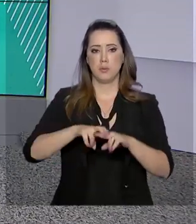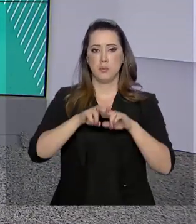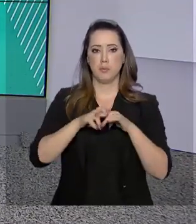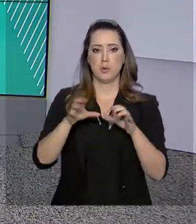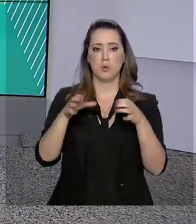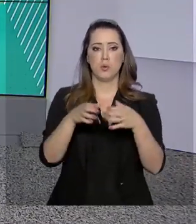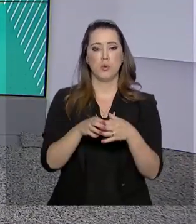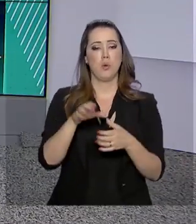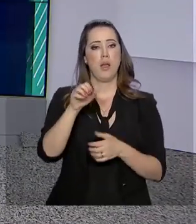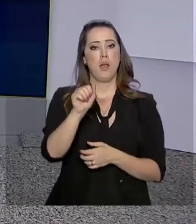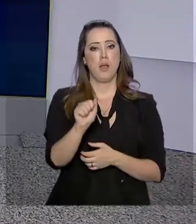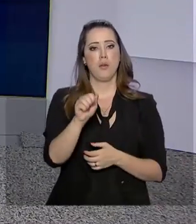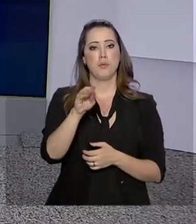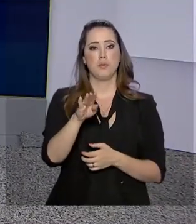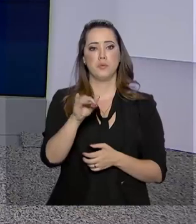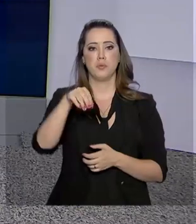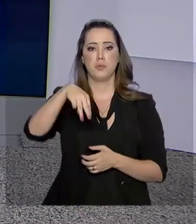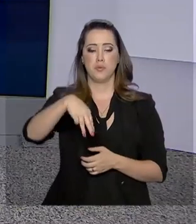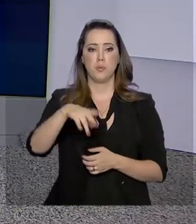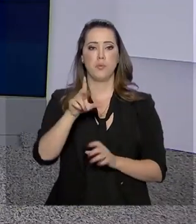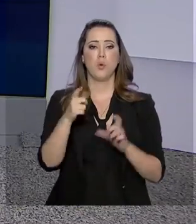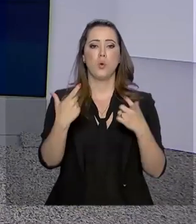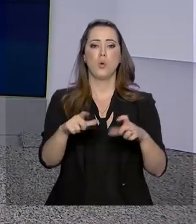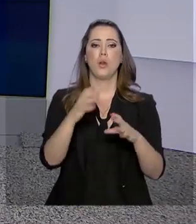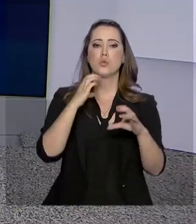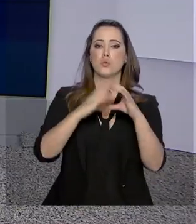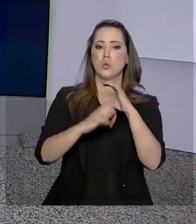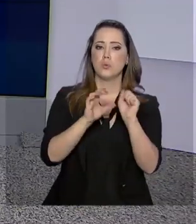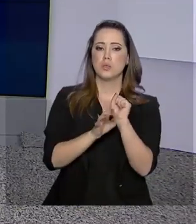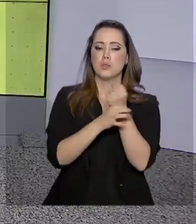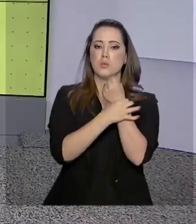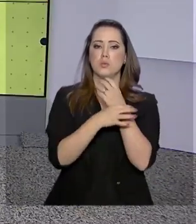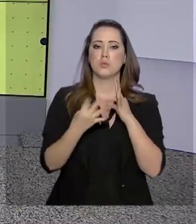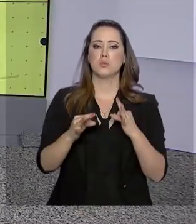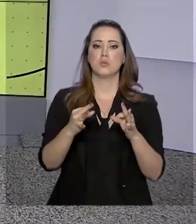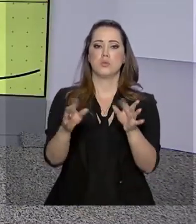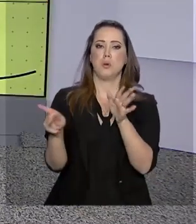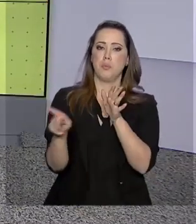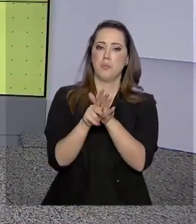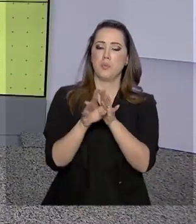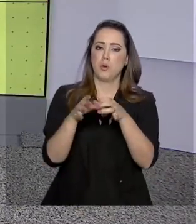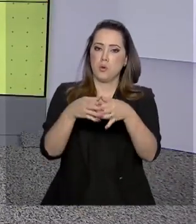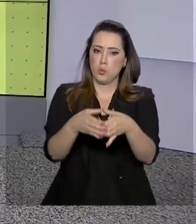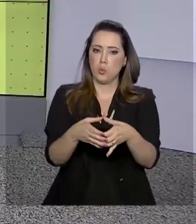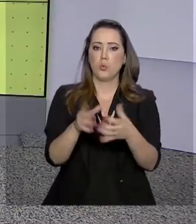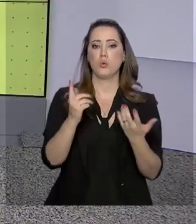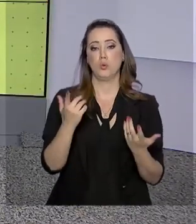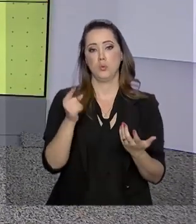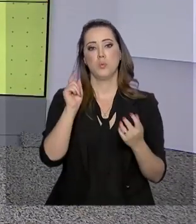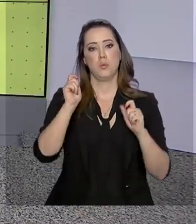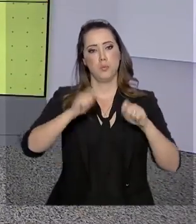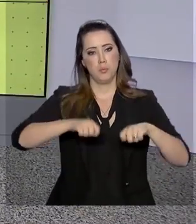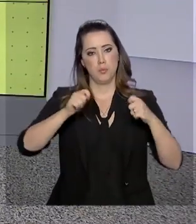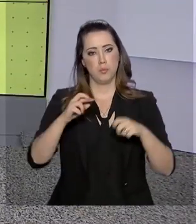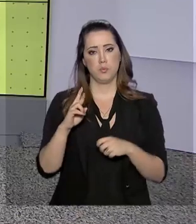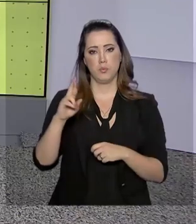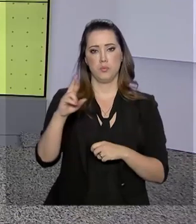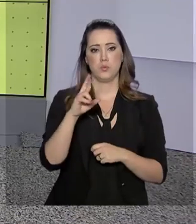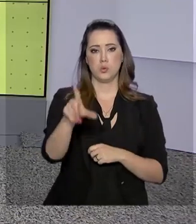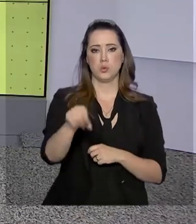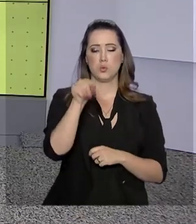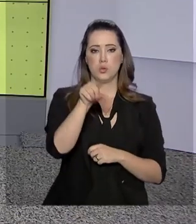Agência Brasileira de Inteligência, um terminal de comunicação seguro com tecnologia da própria agência. Cabem às